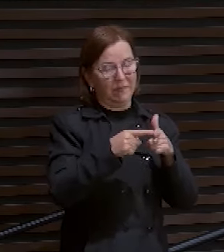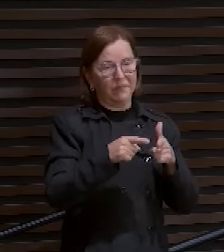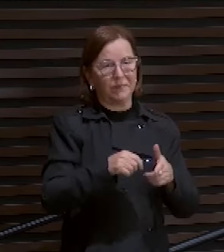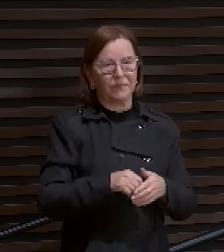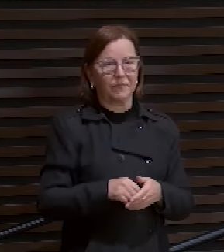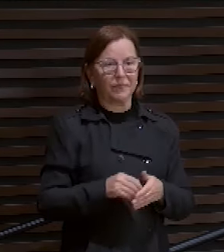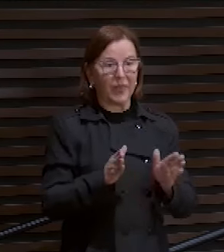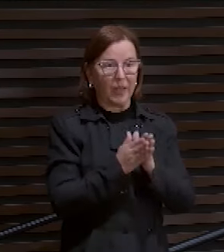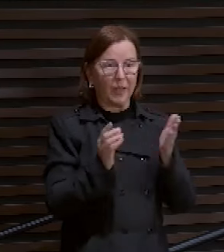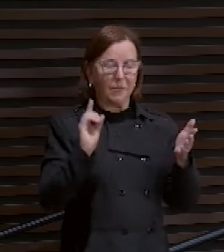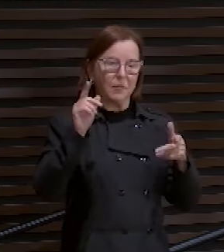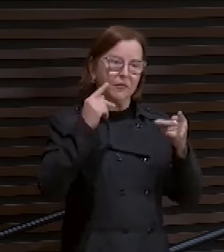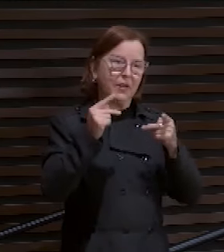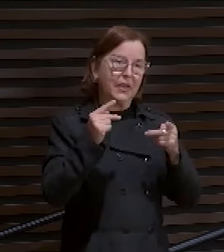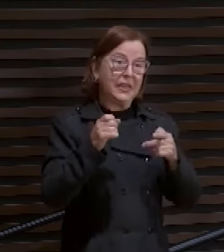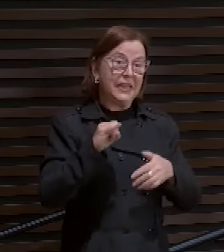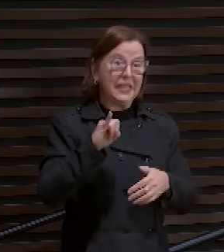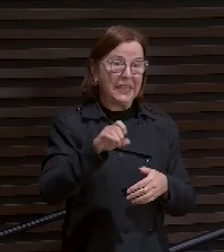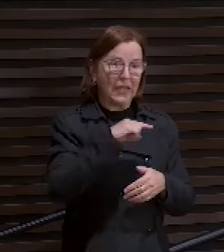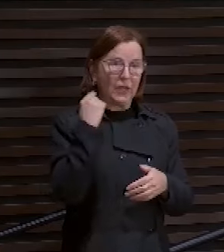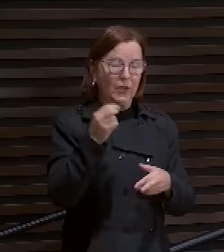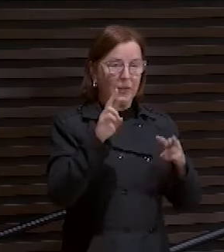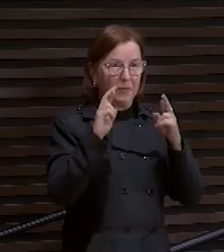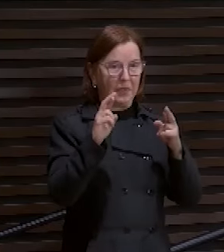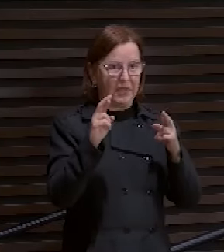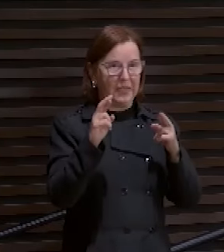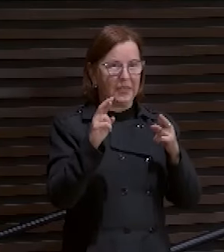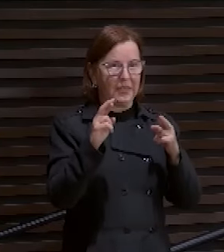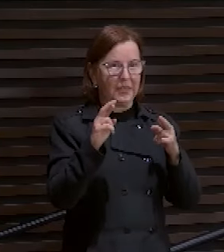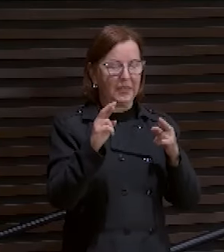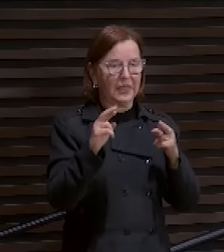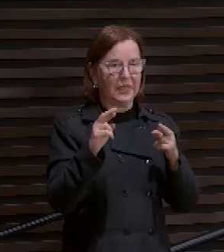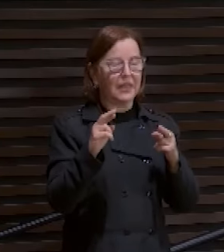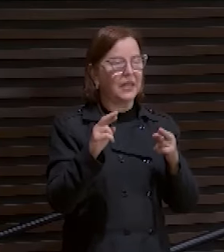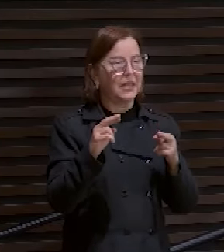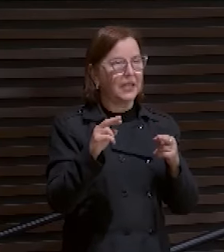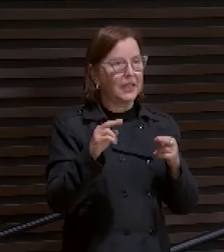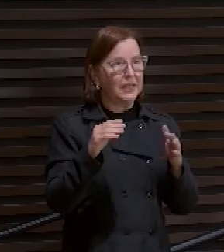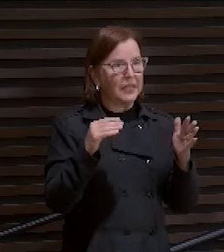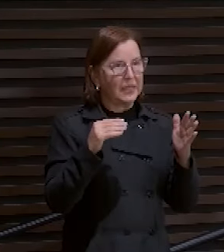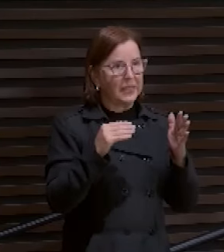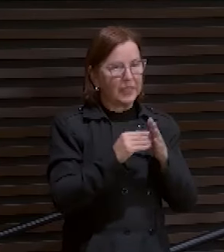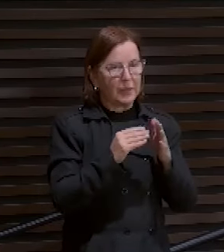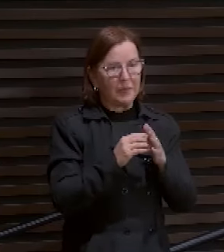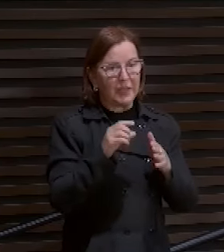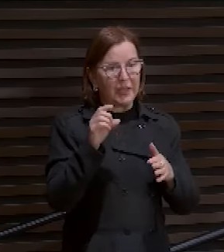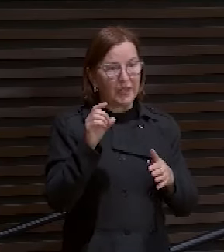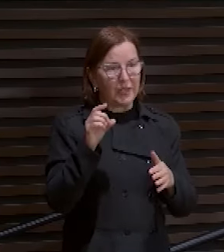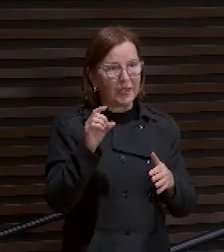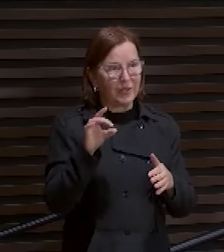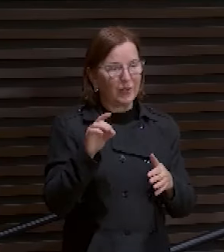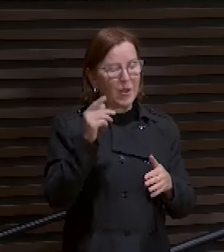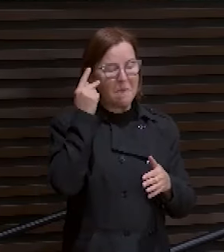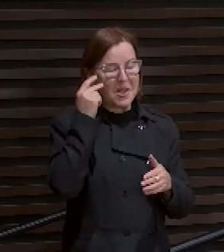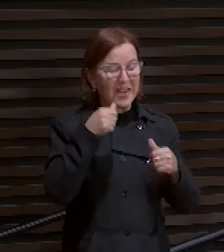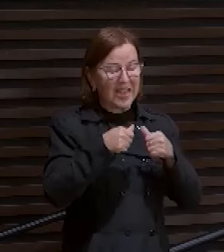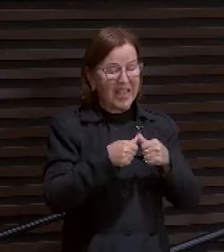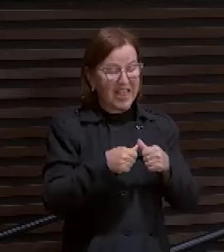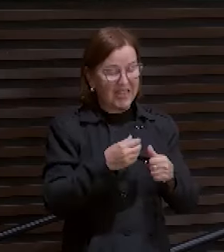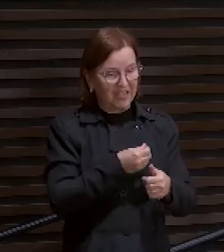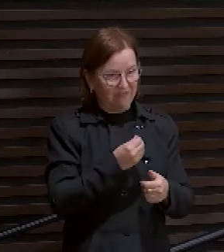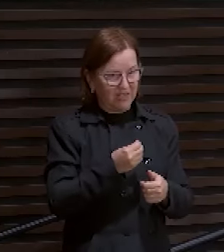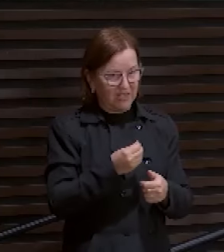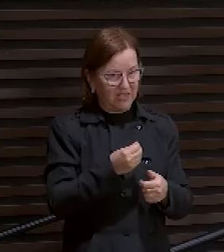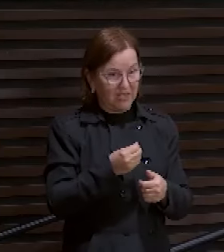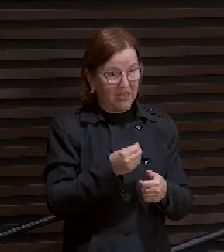A Bíblia diz que se a nossa esperança em Cristo se limita apenas para essa vida. Você sabe o quê que nós somos? Os mais miseráveis.